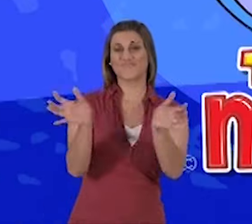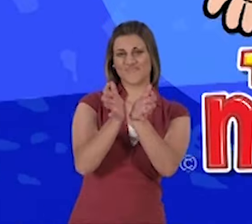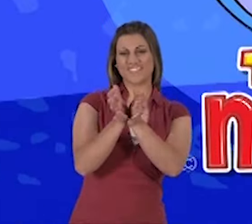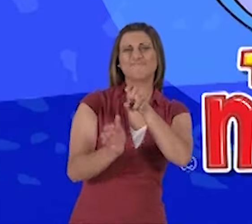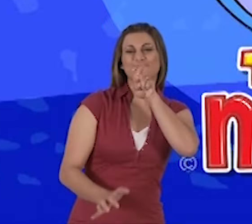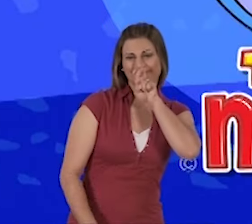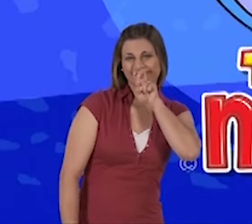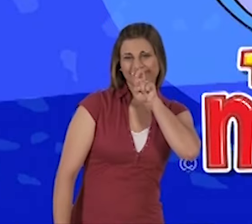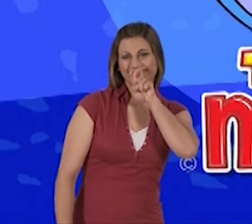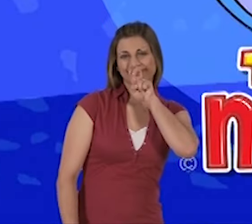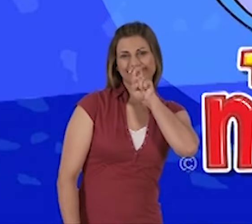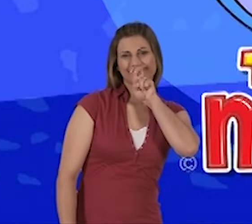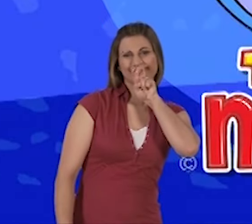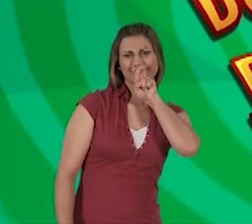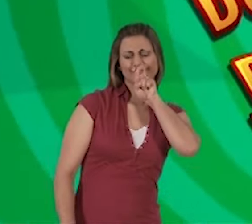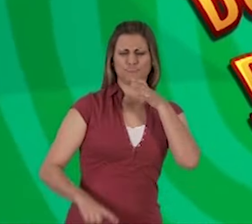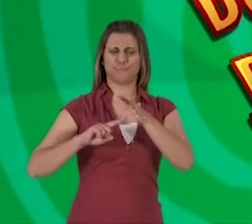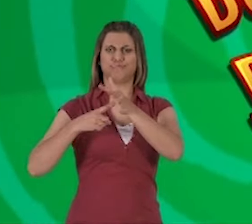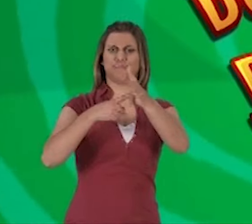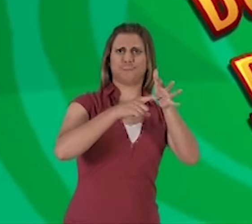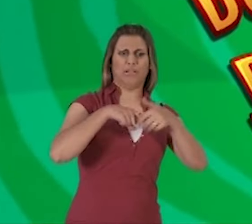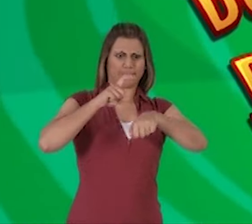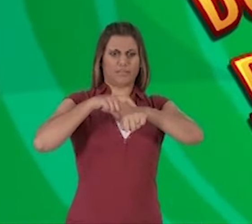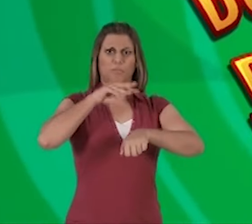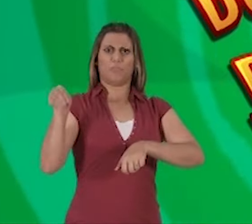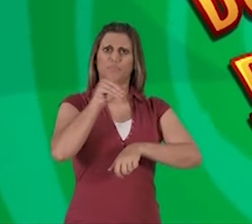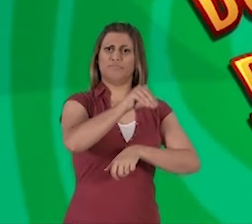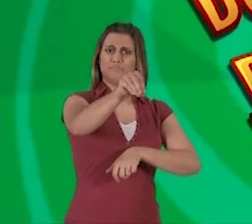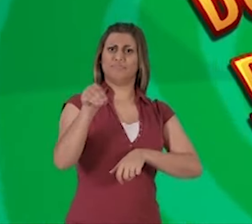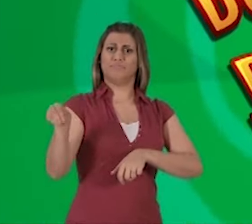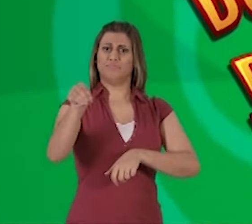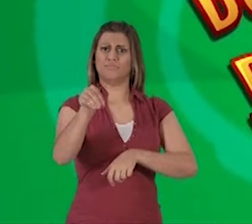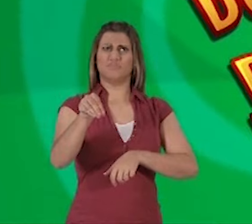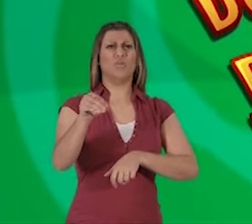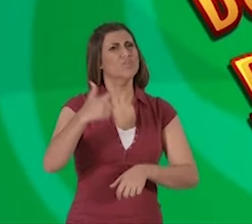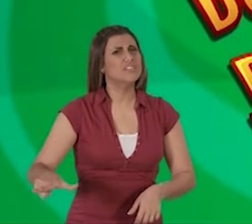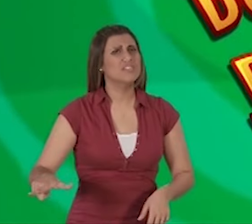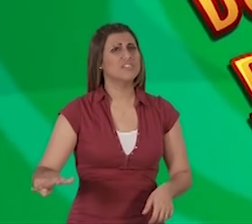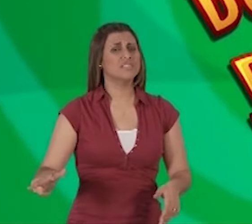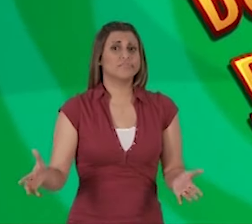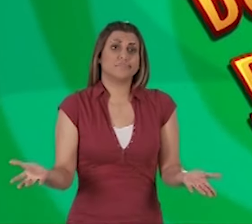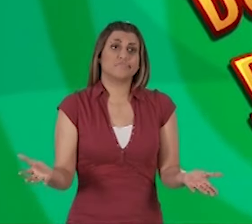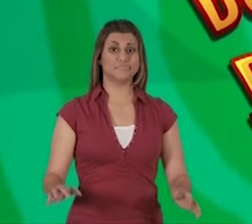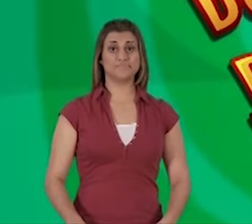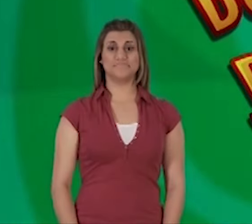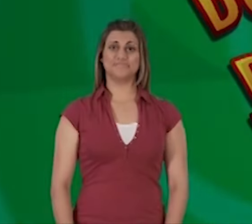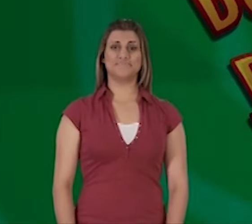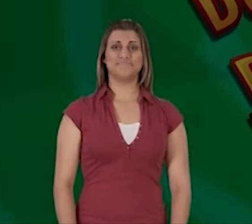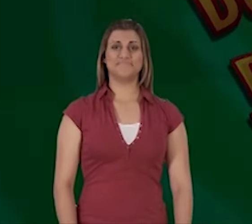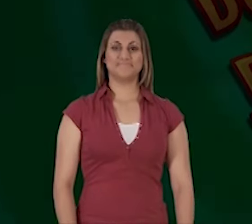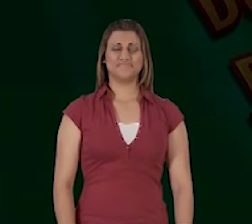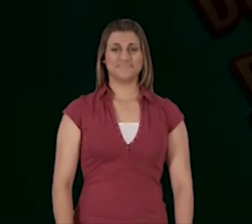Turma da Mônica, ei! A Máquina do Tempo de... De novo?